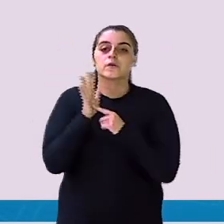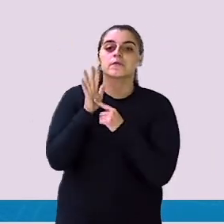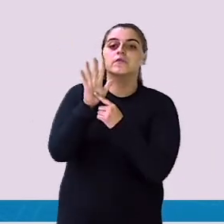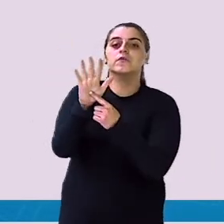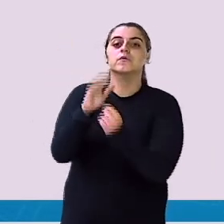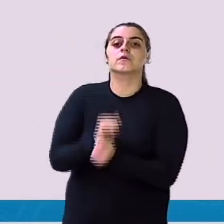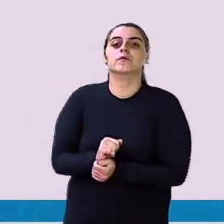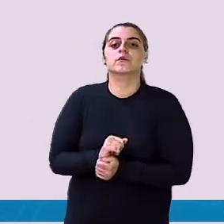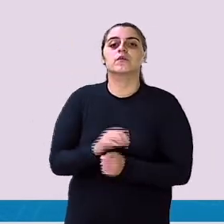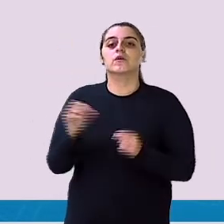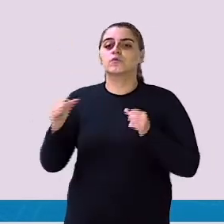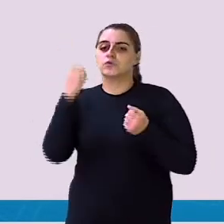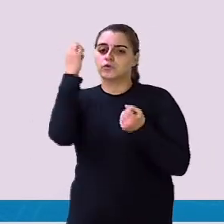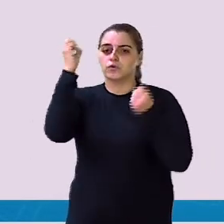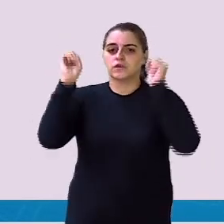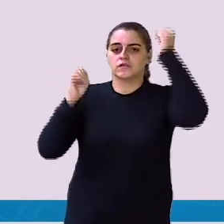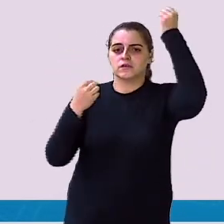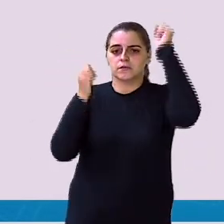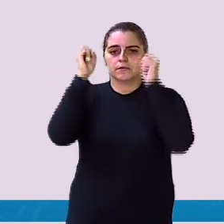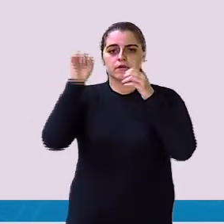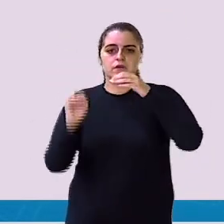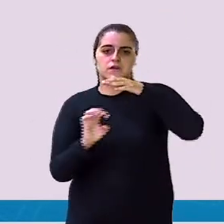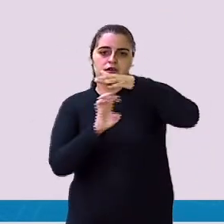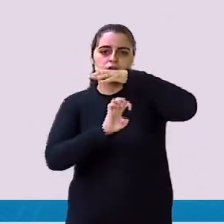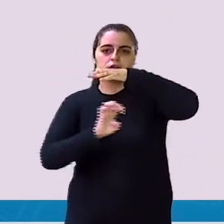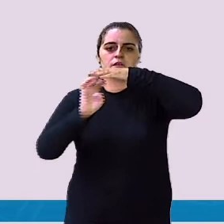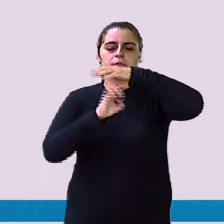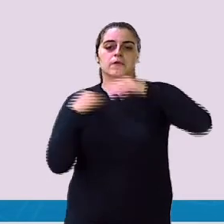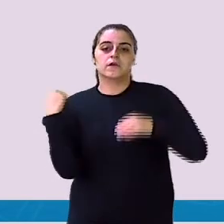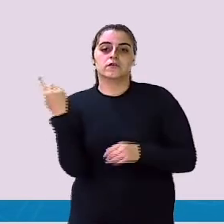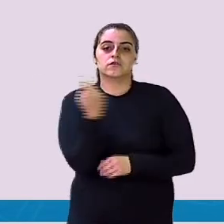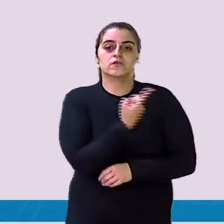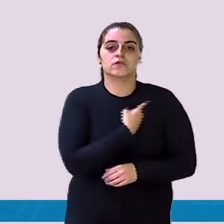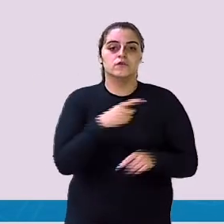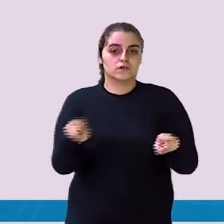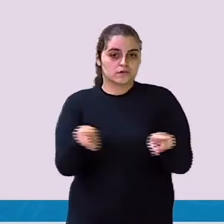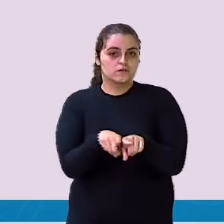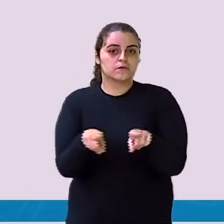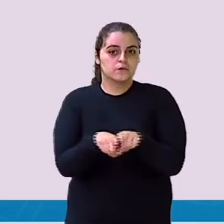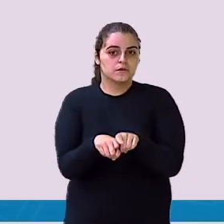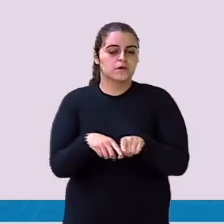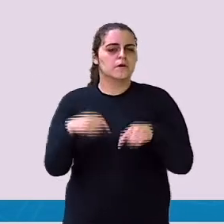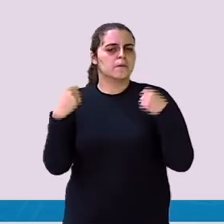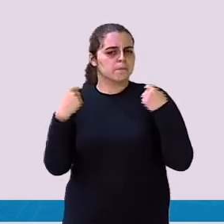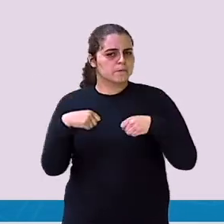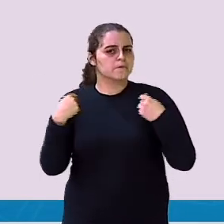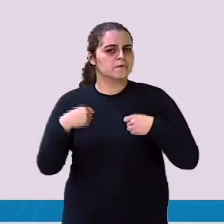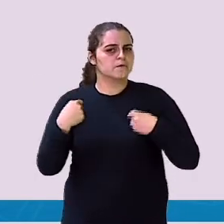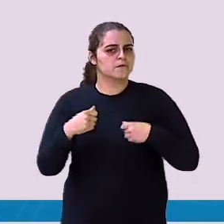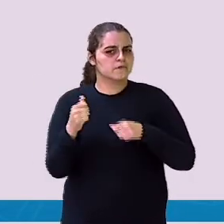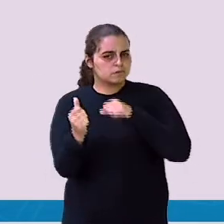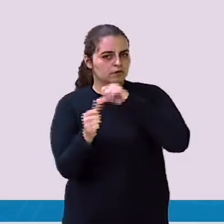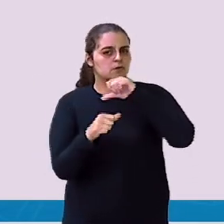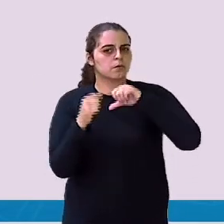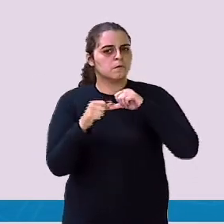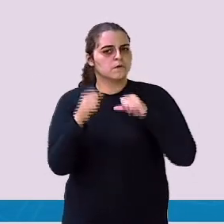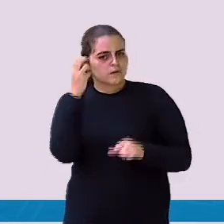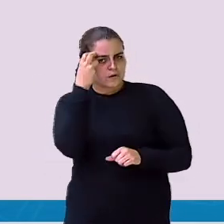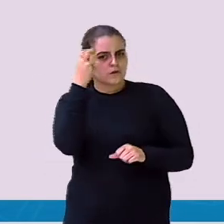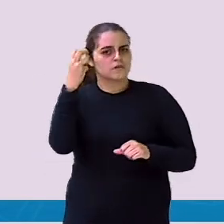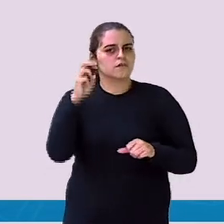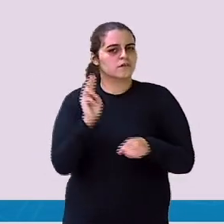não só As indústrias E grandes empresas Mas nós também Contribuímos Com os danos Ao meio